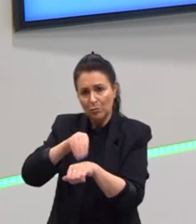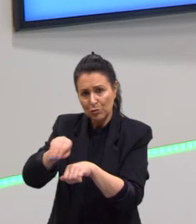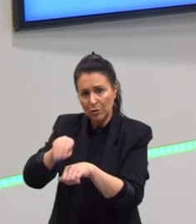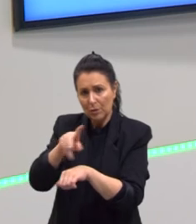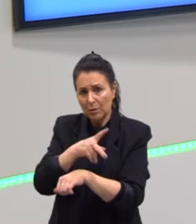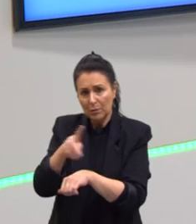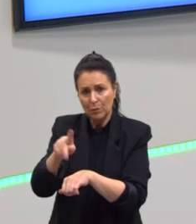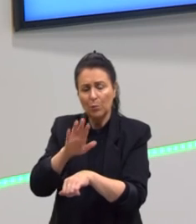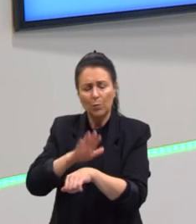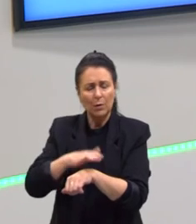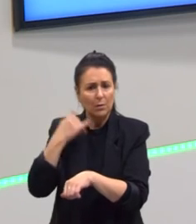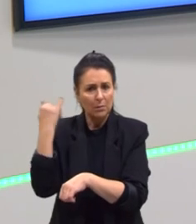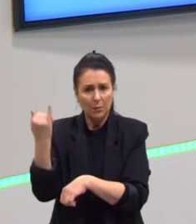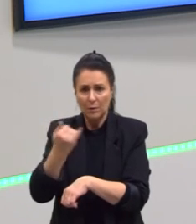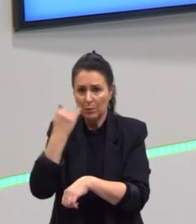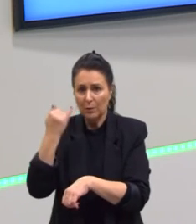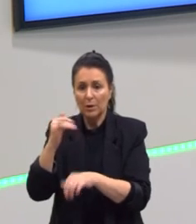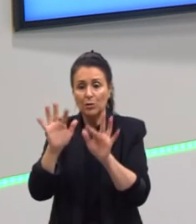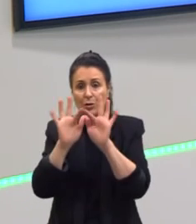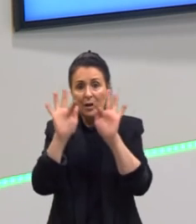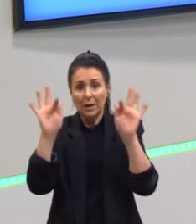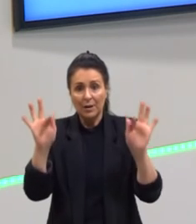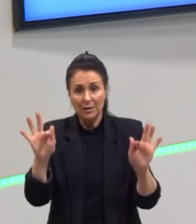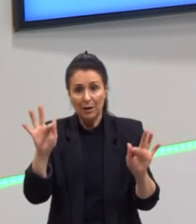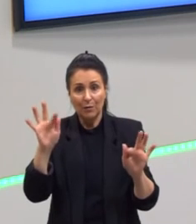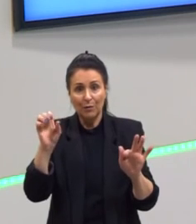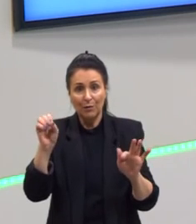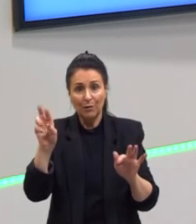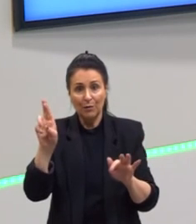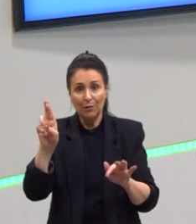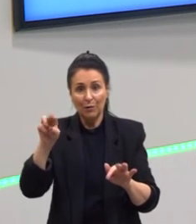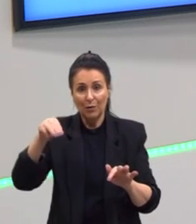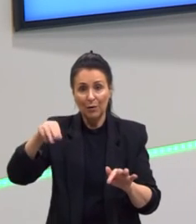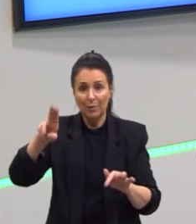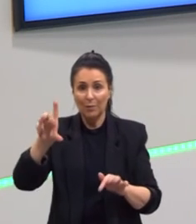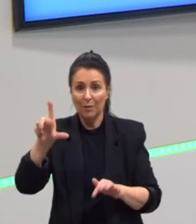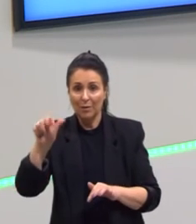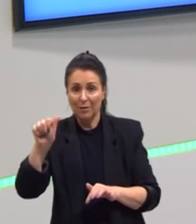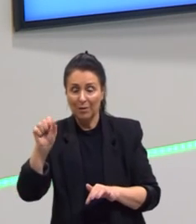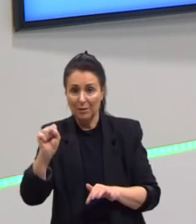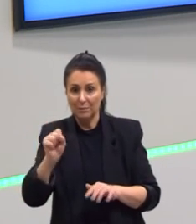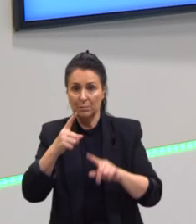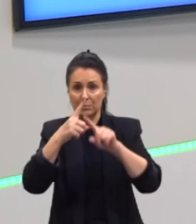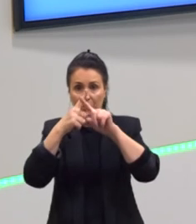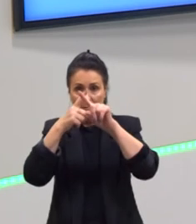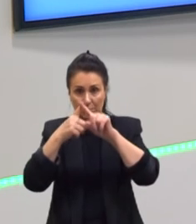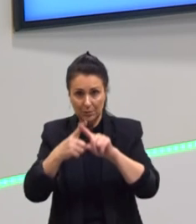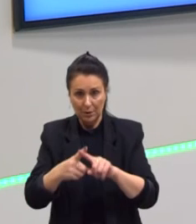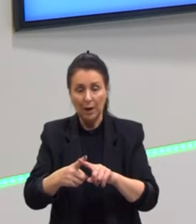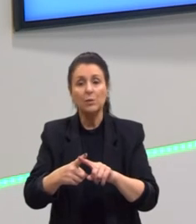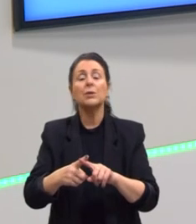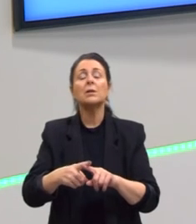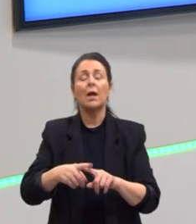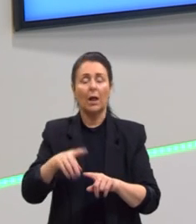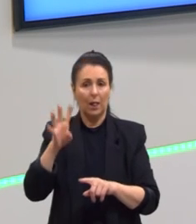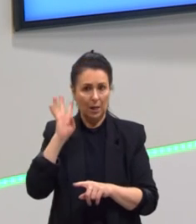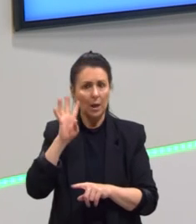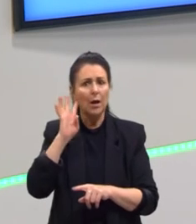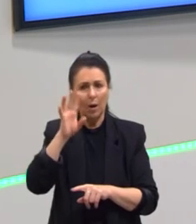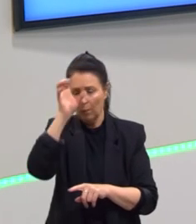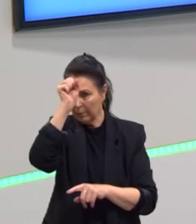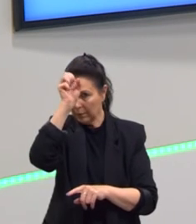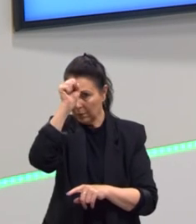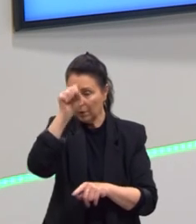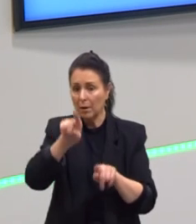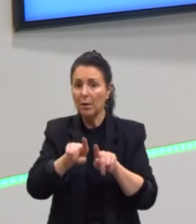importantes e as fórmulas as propriedades é legal vocês terem anotadas também mas